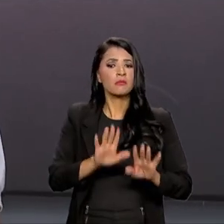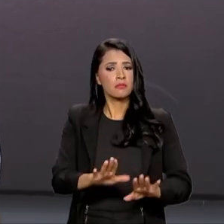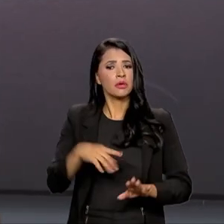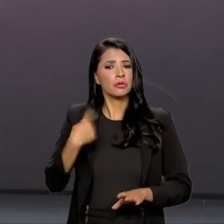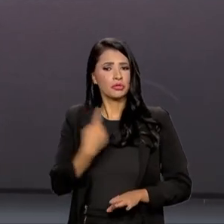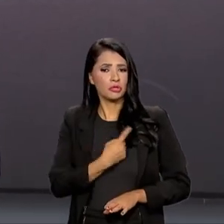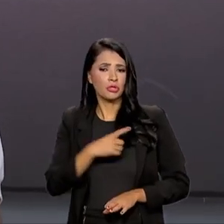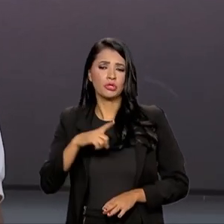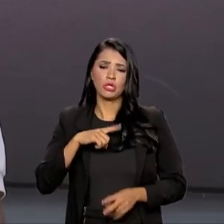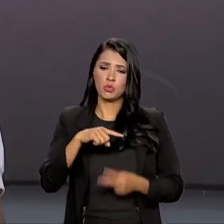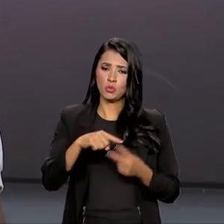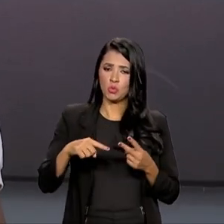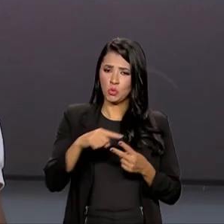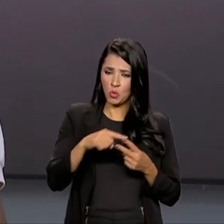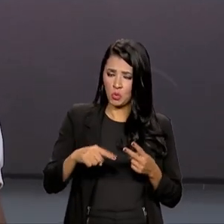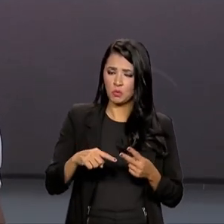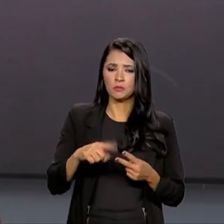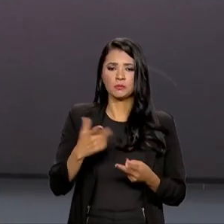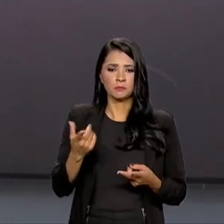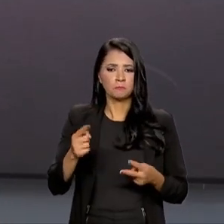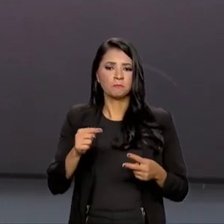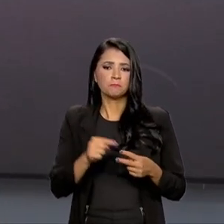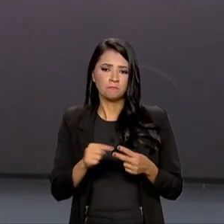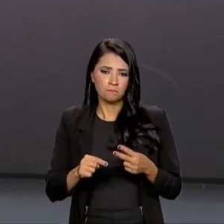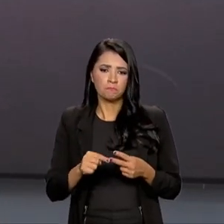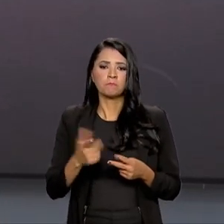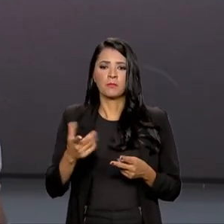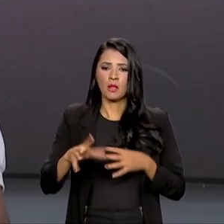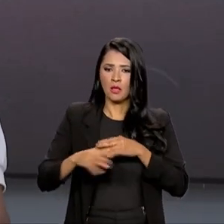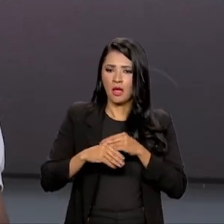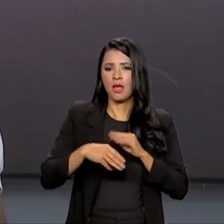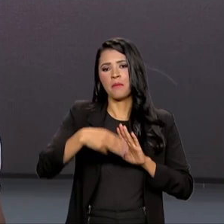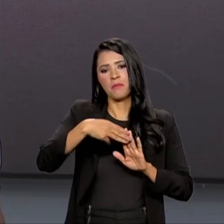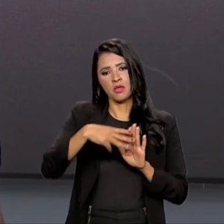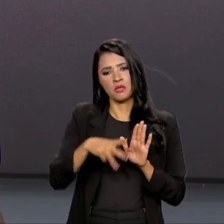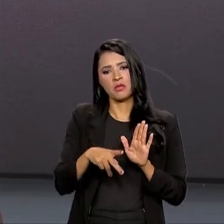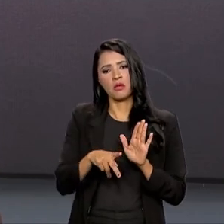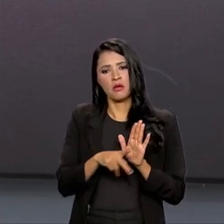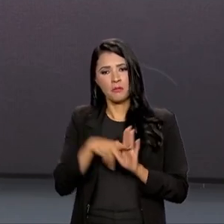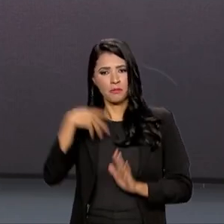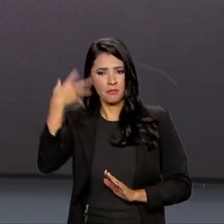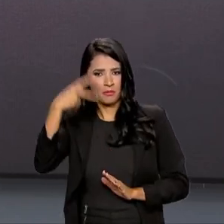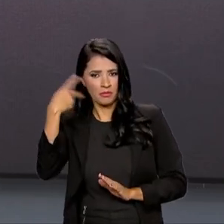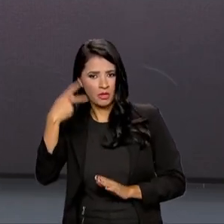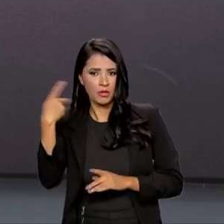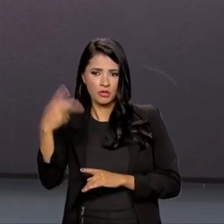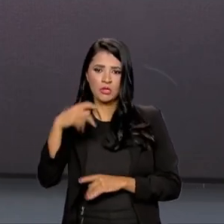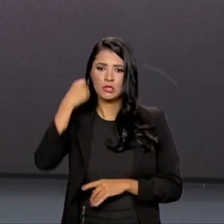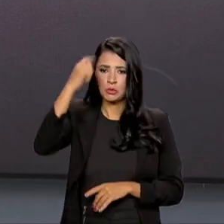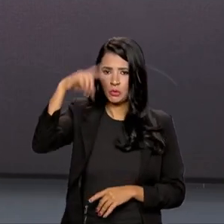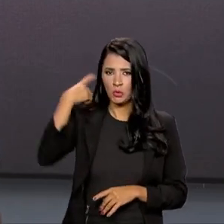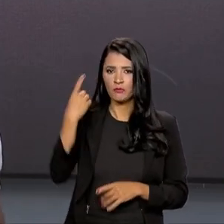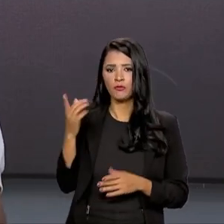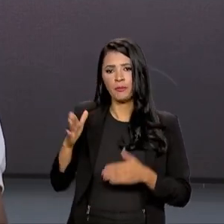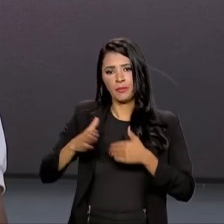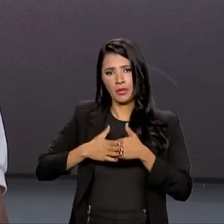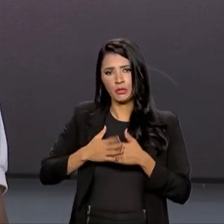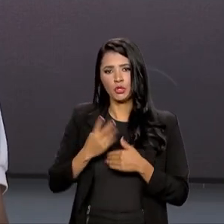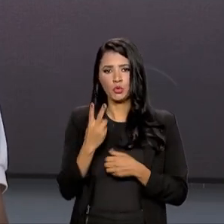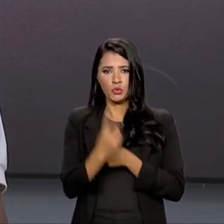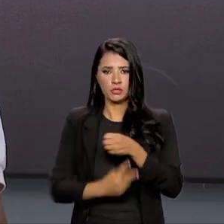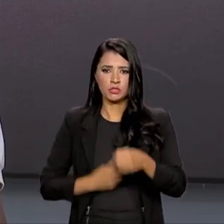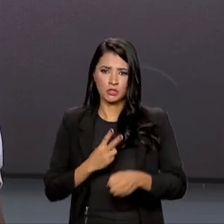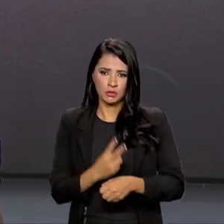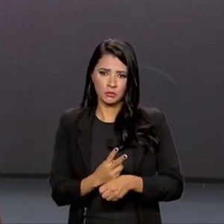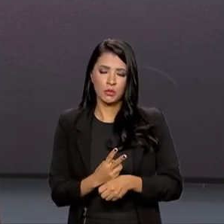temos dois pleitos. São as emendas parlamentares de senadores e deputados federais que foram trancadas por dois anos